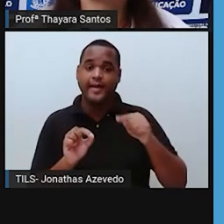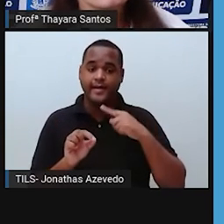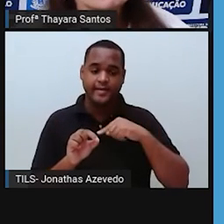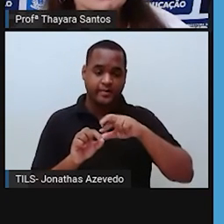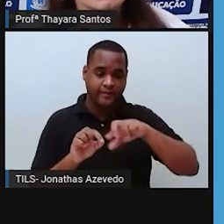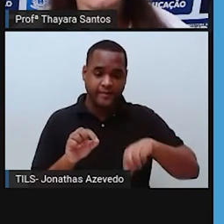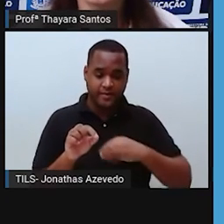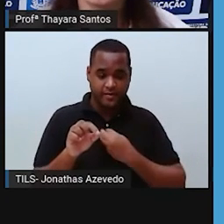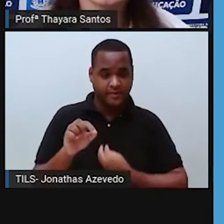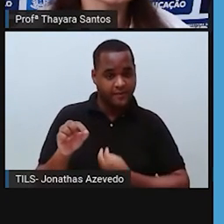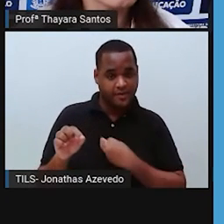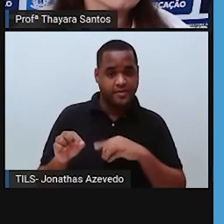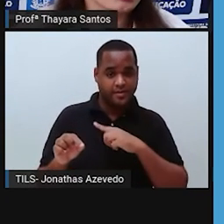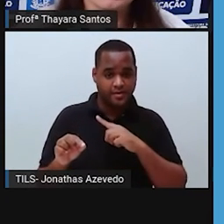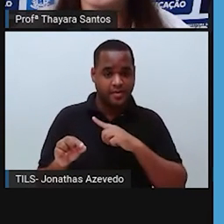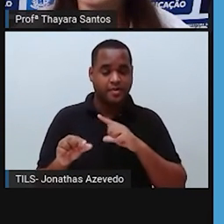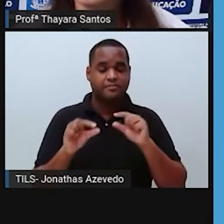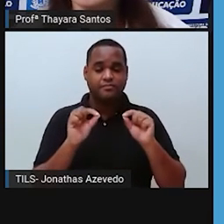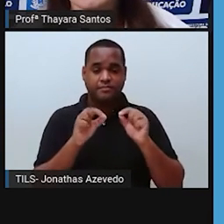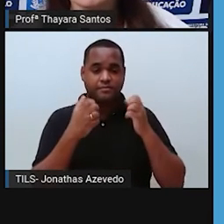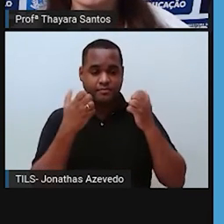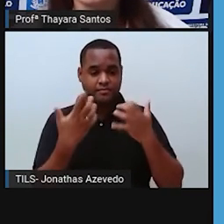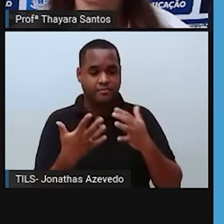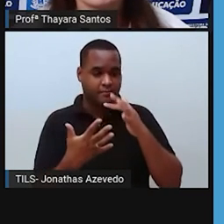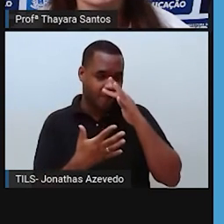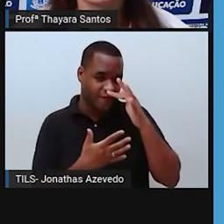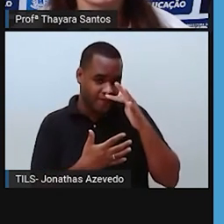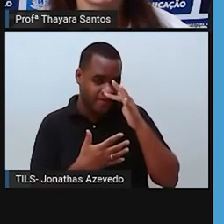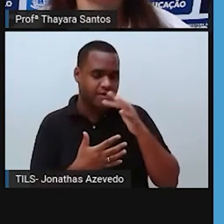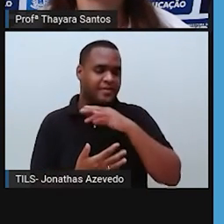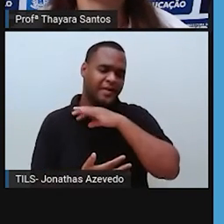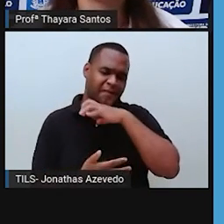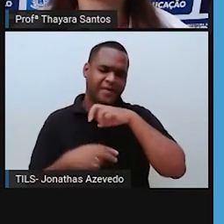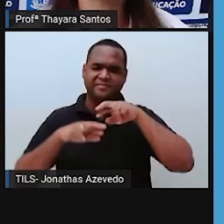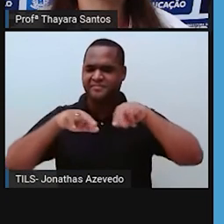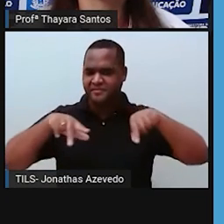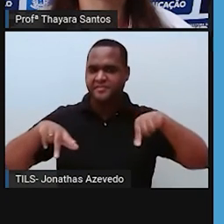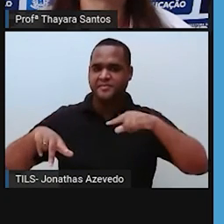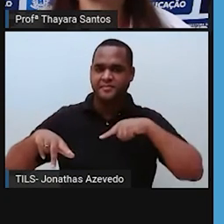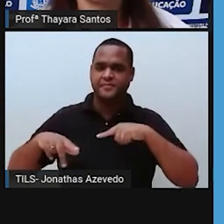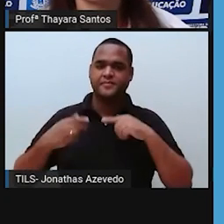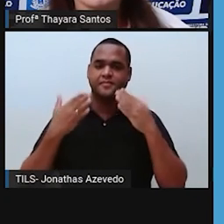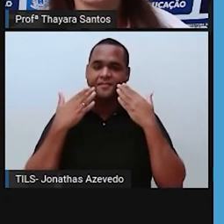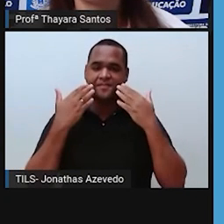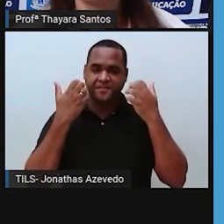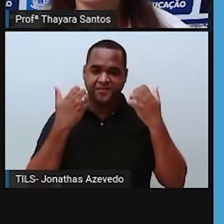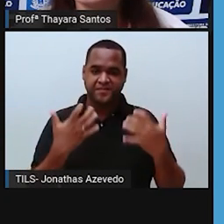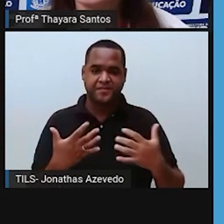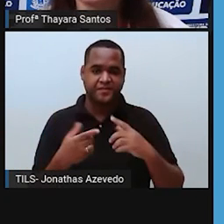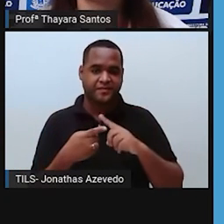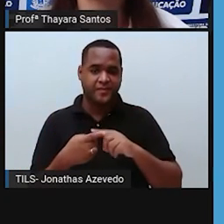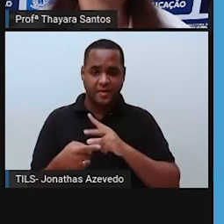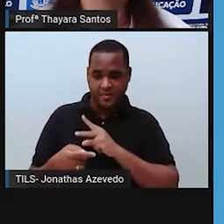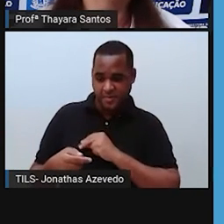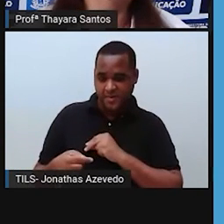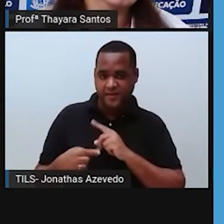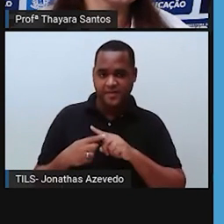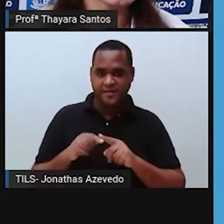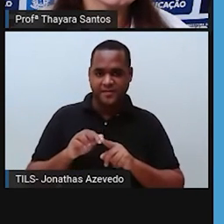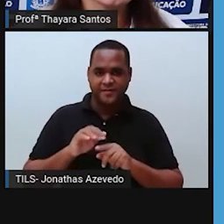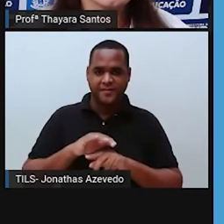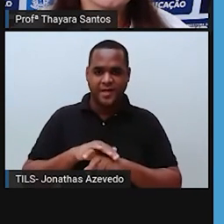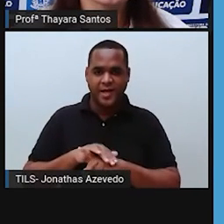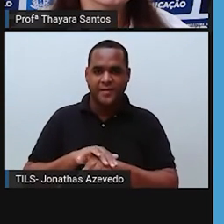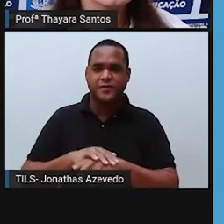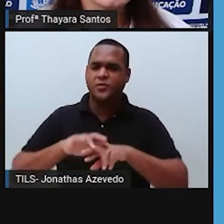biodiverso, tanto com relação à flora, quanto com relação à fauna. Então, ela apresenta uma grande diversidade de mamíferos e de